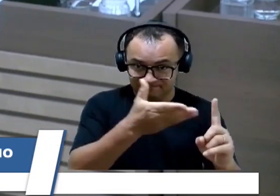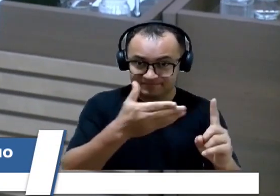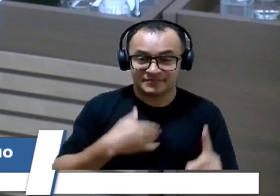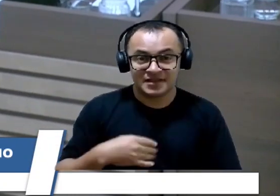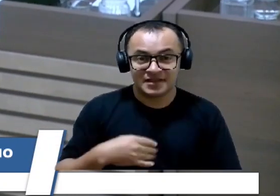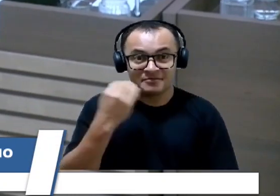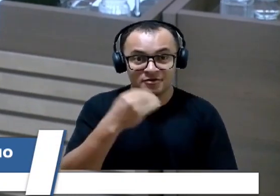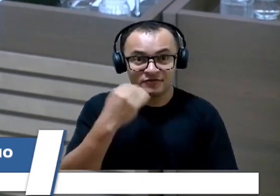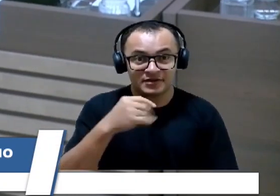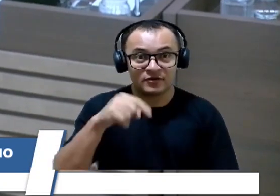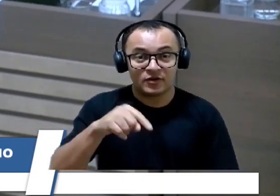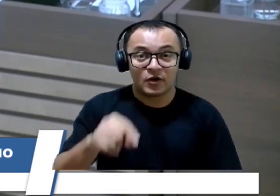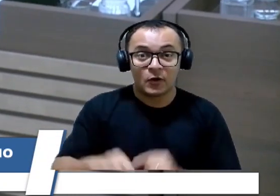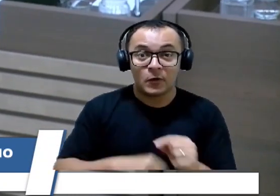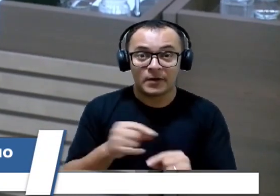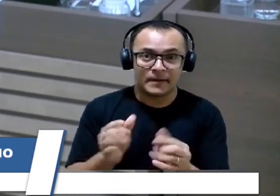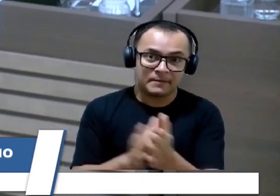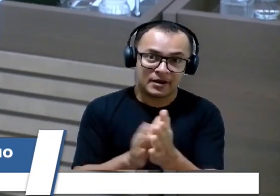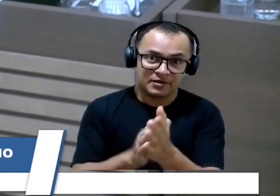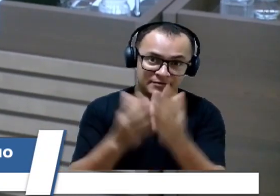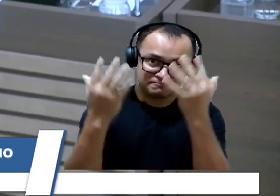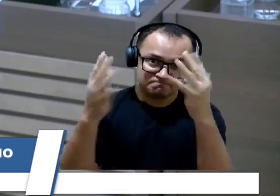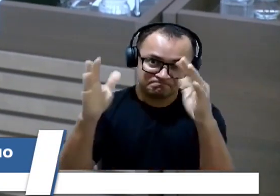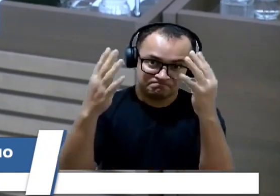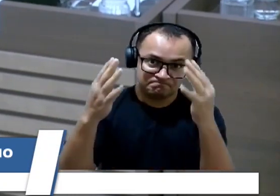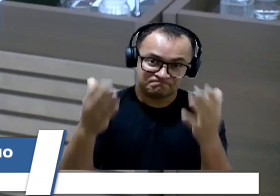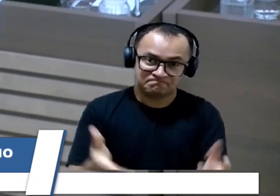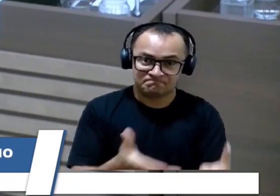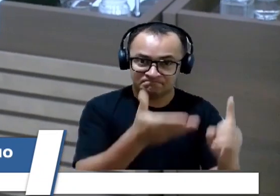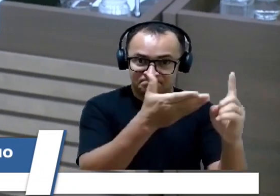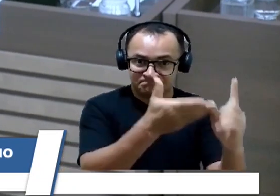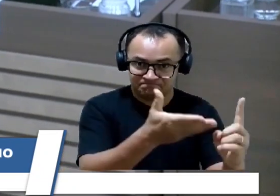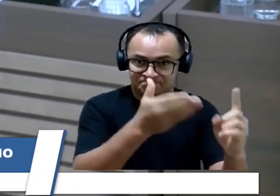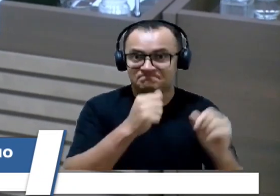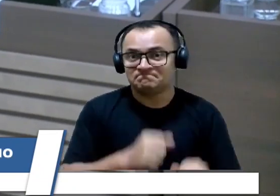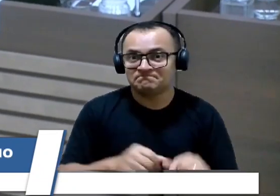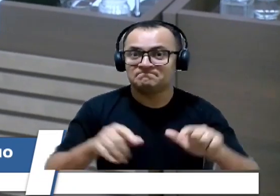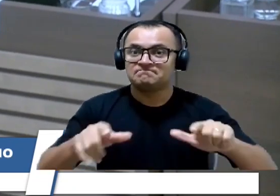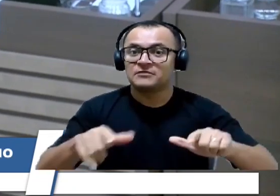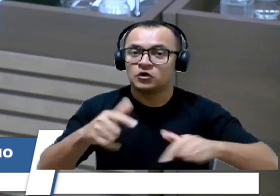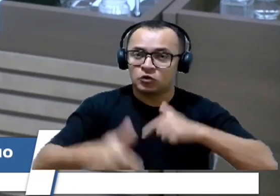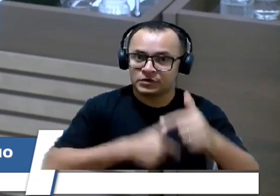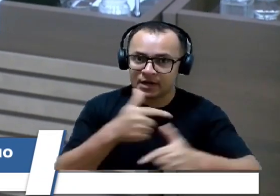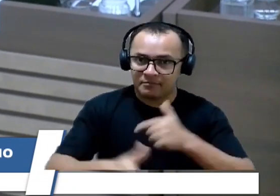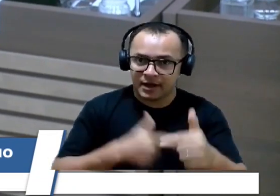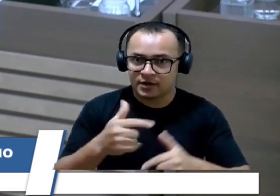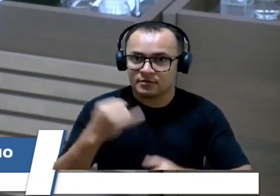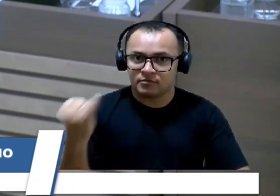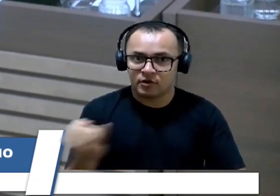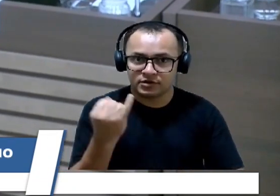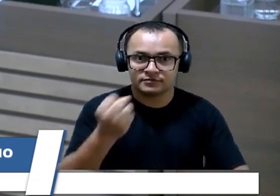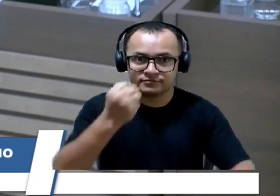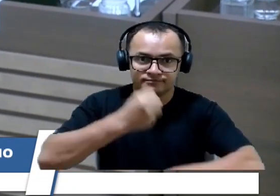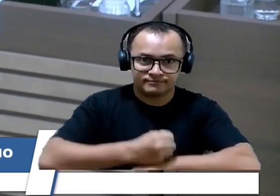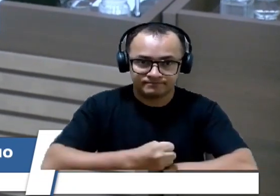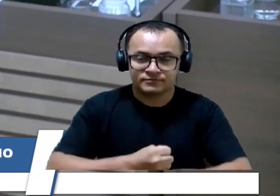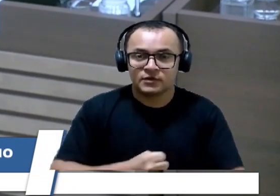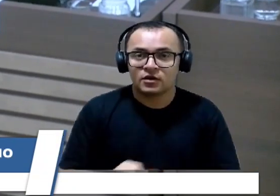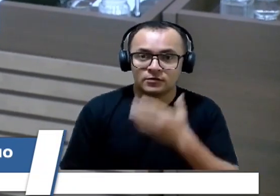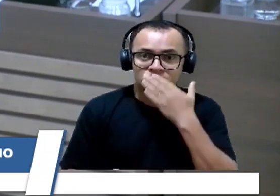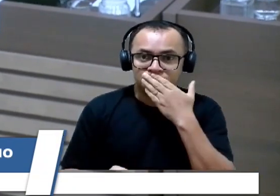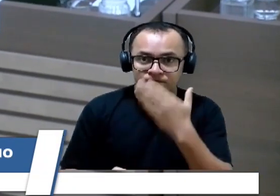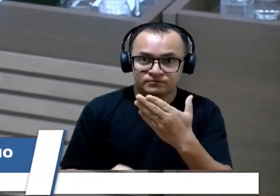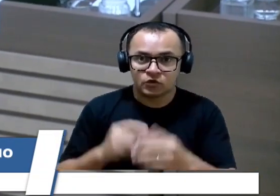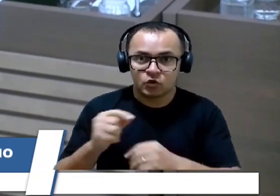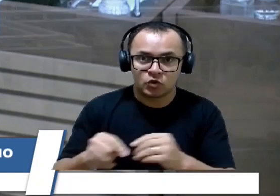pronunciar o homenageado, senhor Edson Ferracius Sobrinho, pelo importante trabalho desenvolvido na cidade de Franca. Solicito a todos uma calorosa